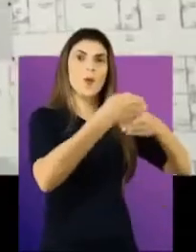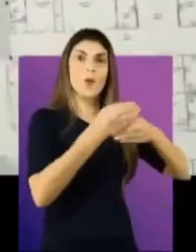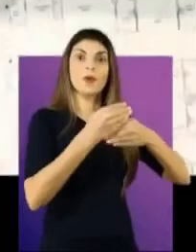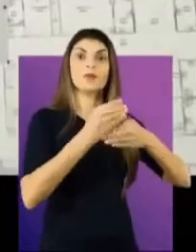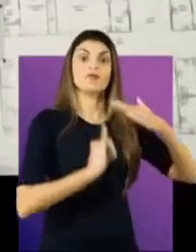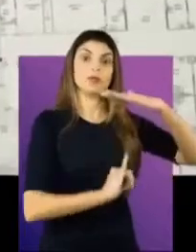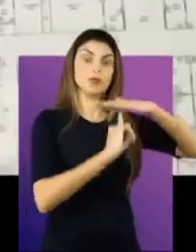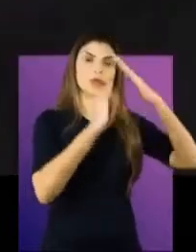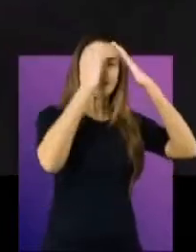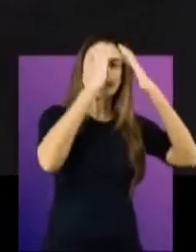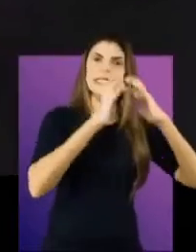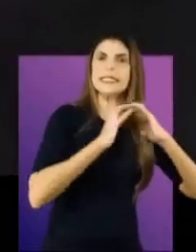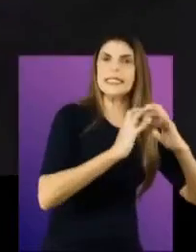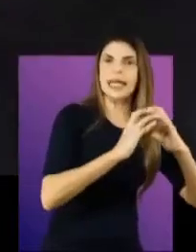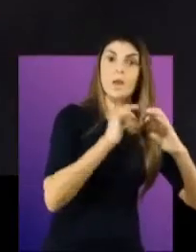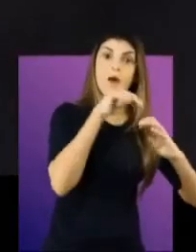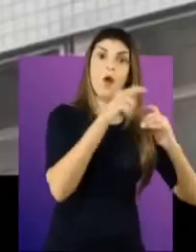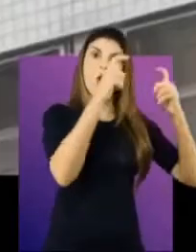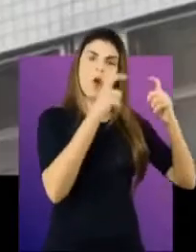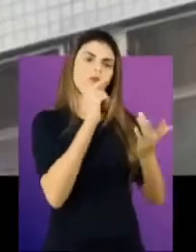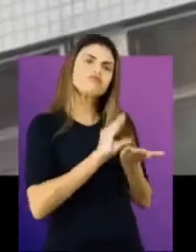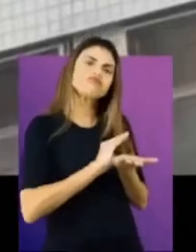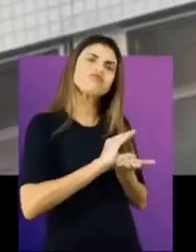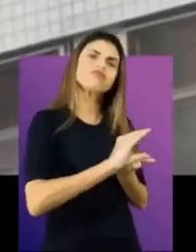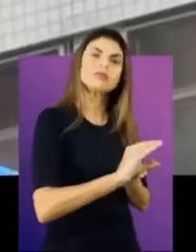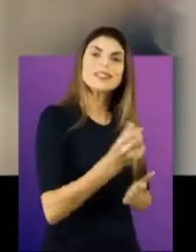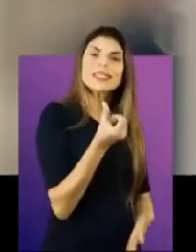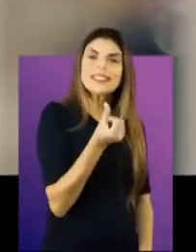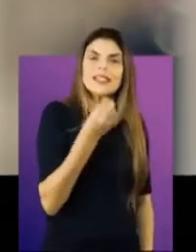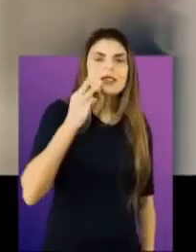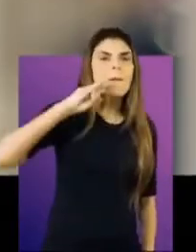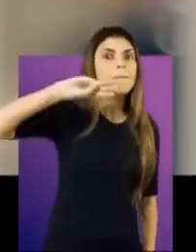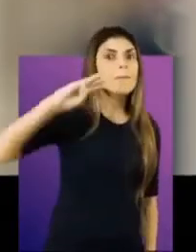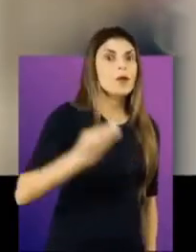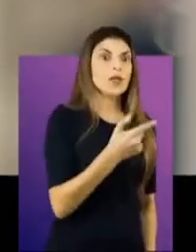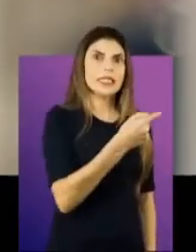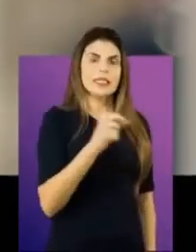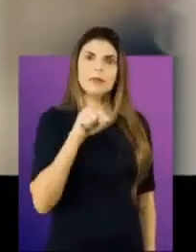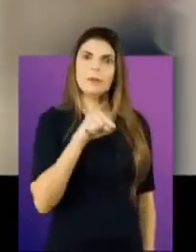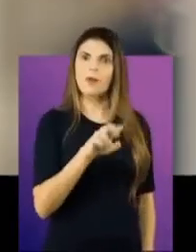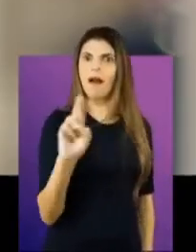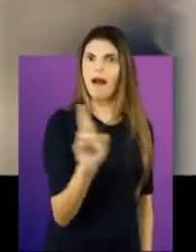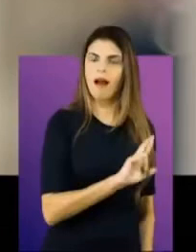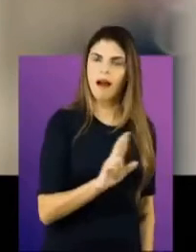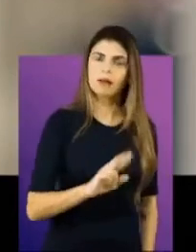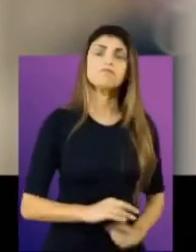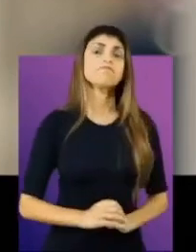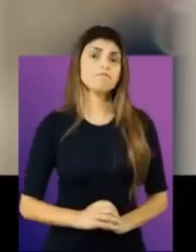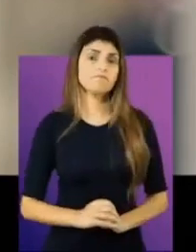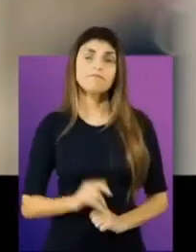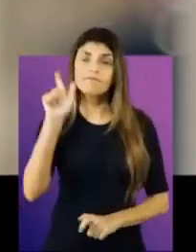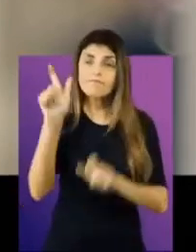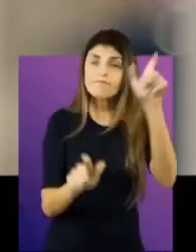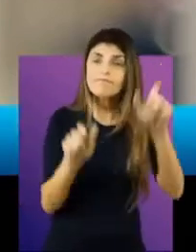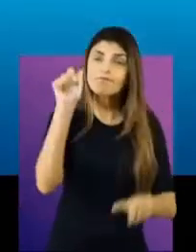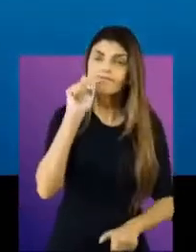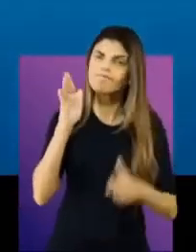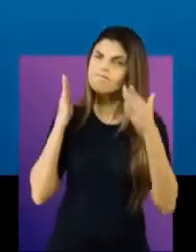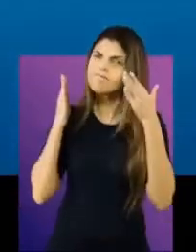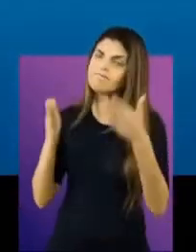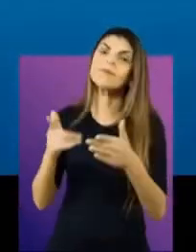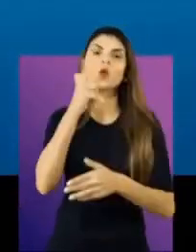concluída a ampliação do Instituto do Cérebro, Paulo Niemeyer, onde foram investidos 6 milhões e 700 mil reais.